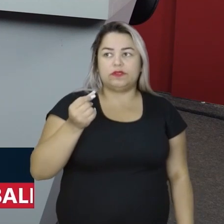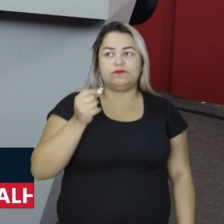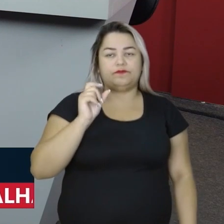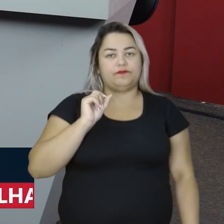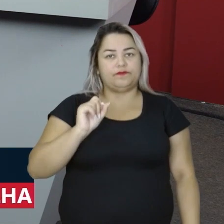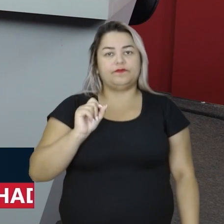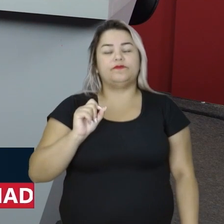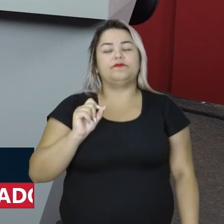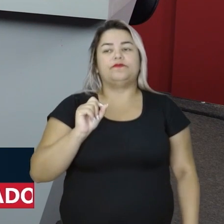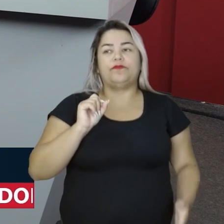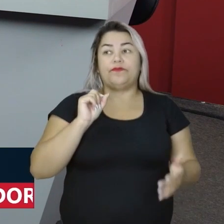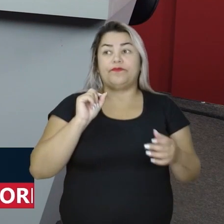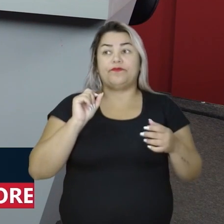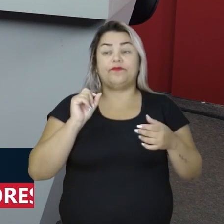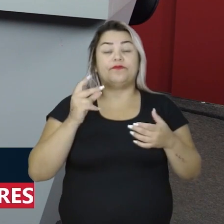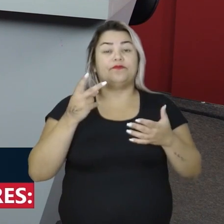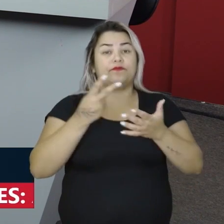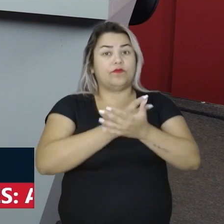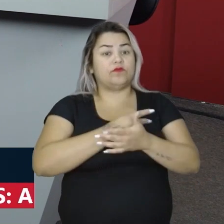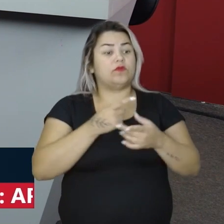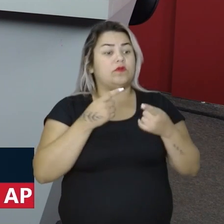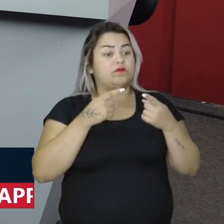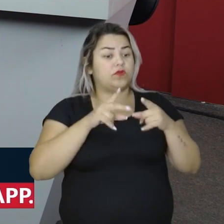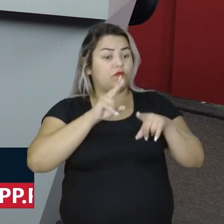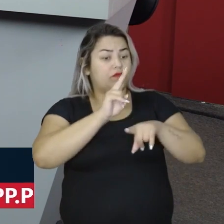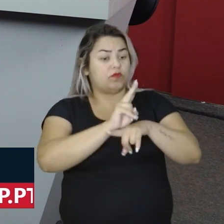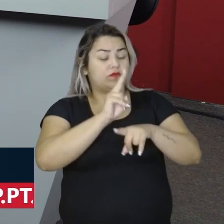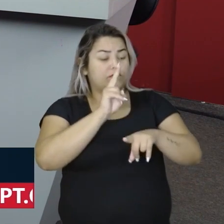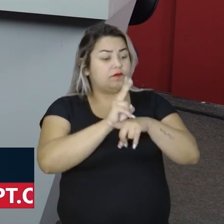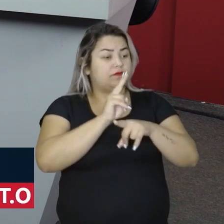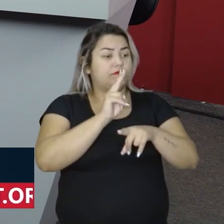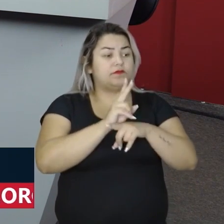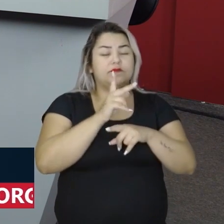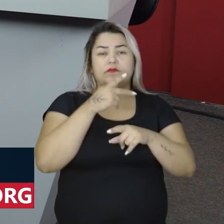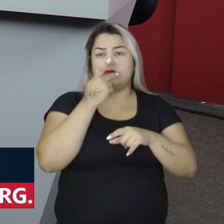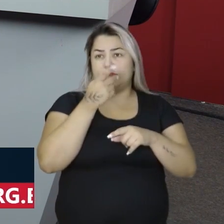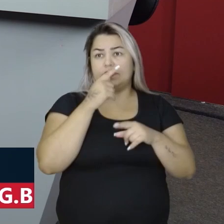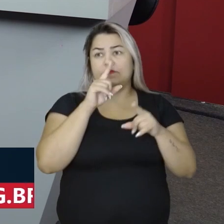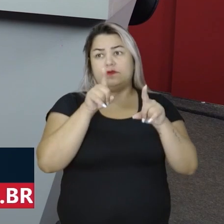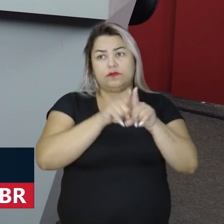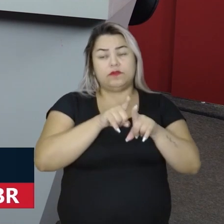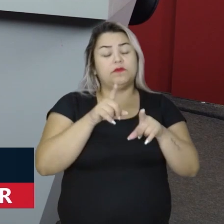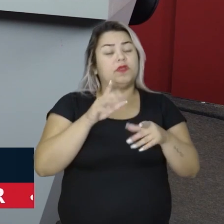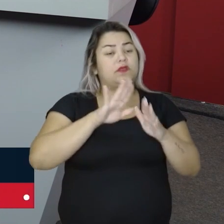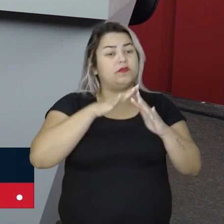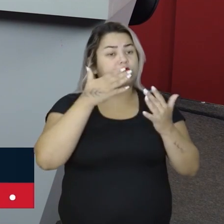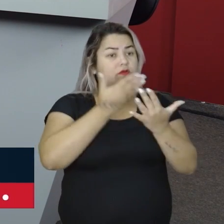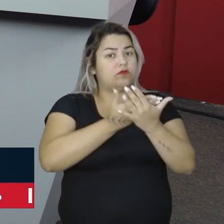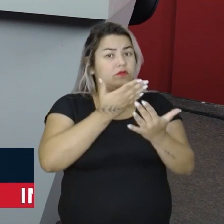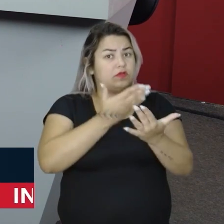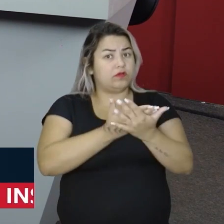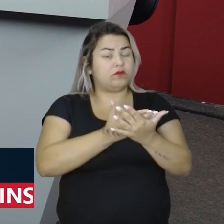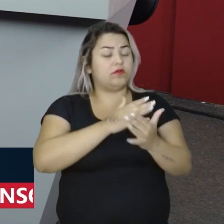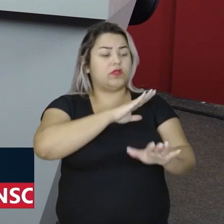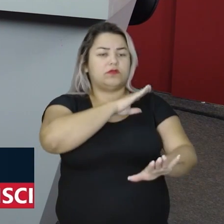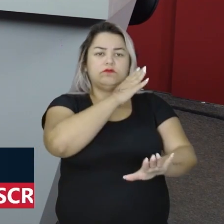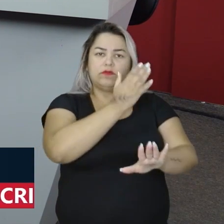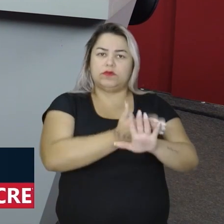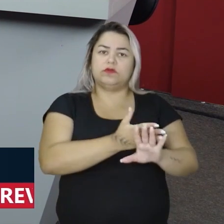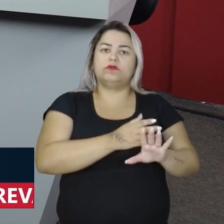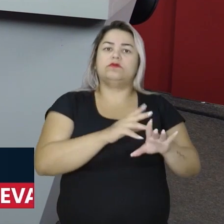Nós estamos defendendo e expressando que essa escola de tempo integral tem que